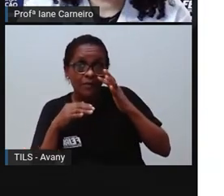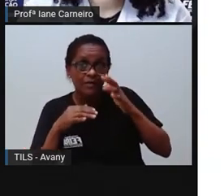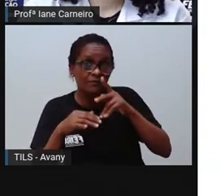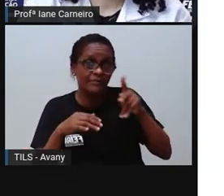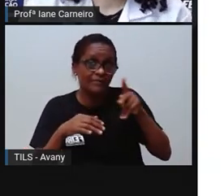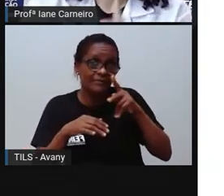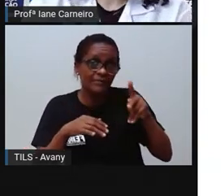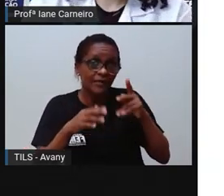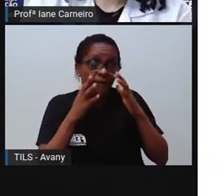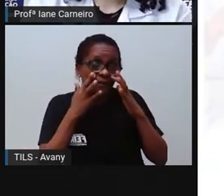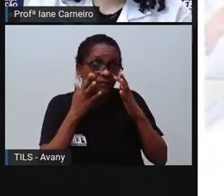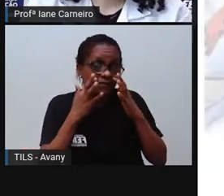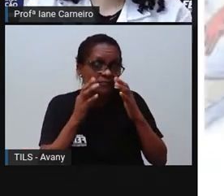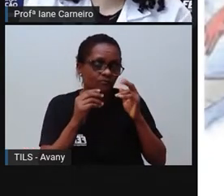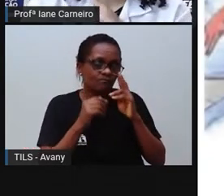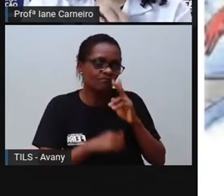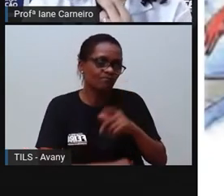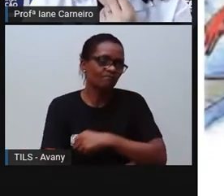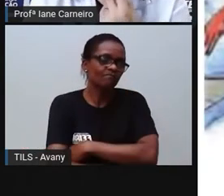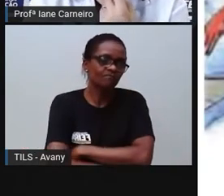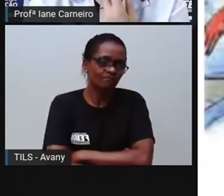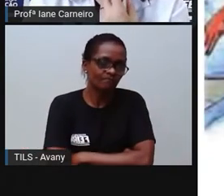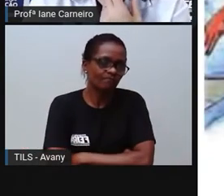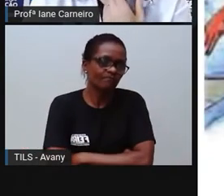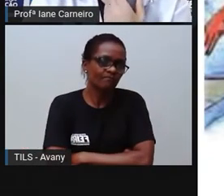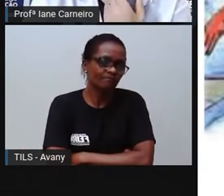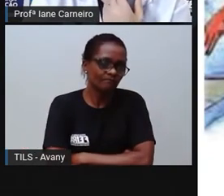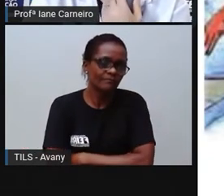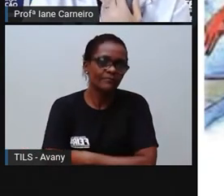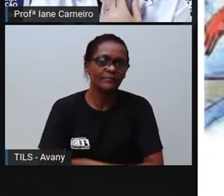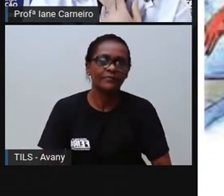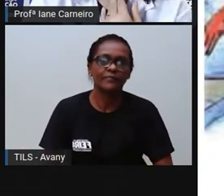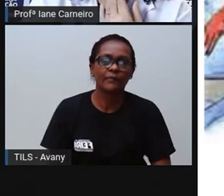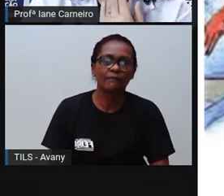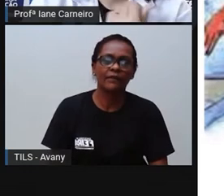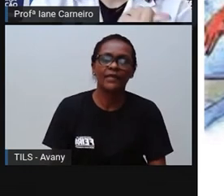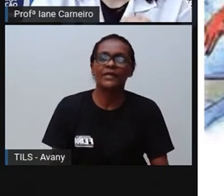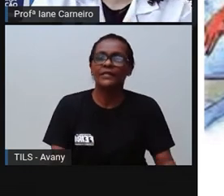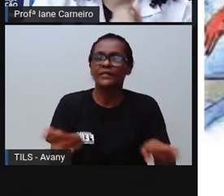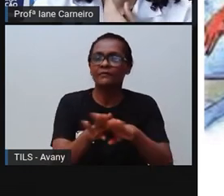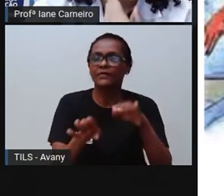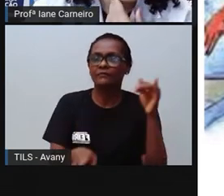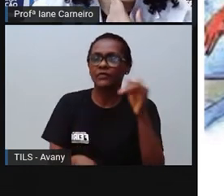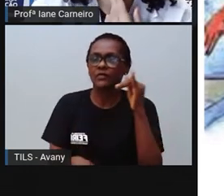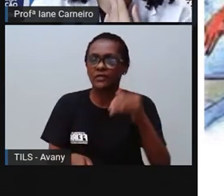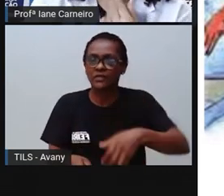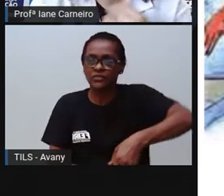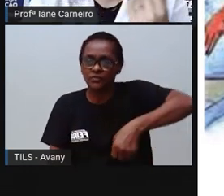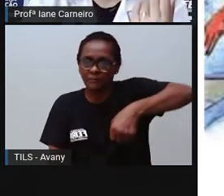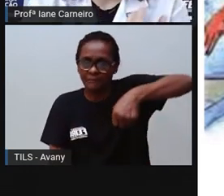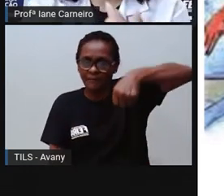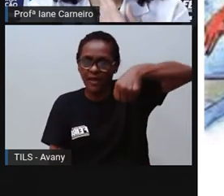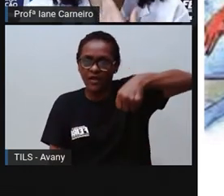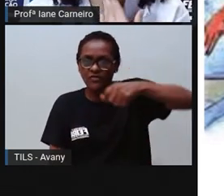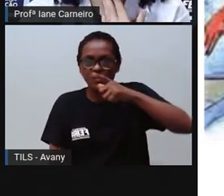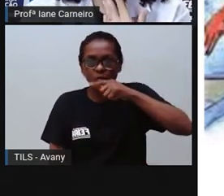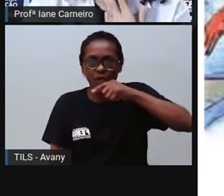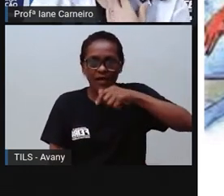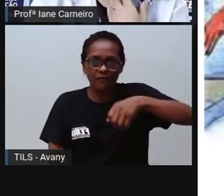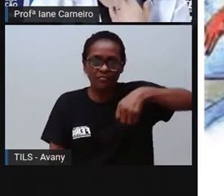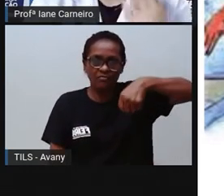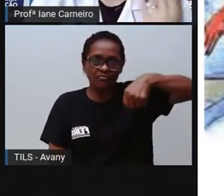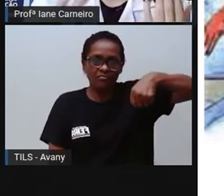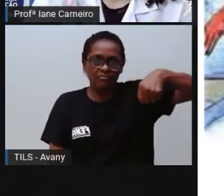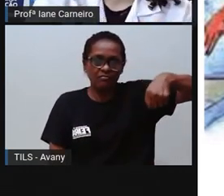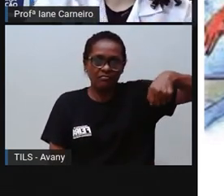Outra coisa, deixa eu dar só mais uma dica aqui no banheiro, né, evitar deixar balde no banheiro, balde com água no banheiro,